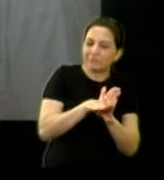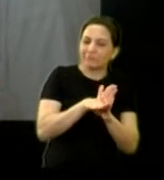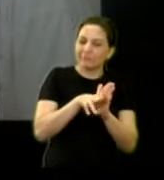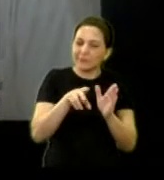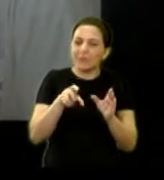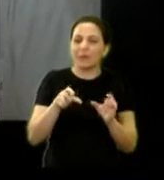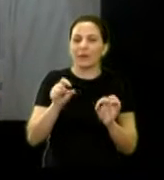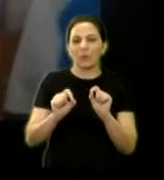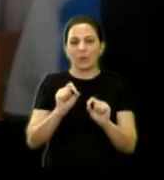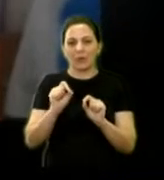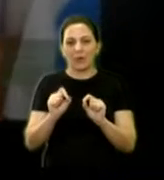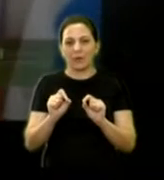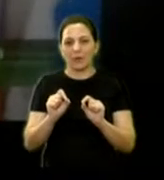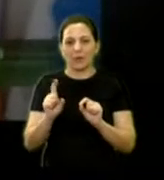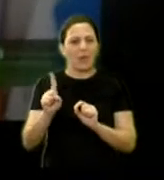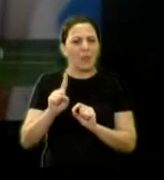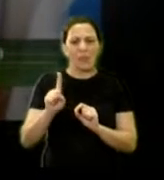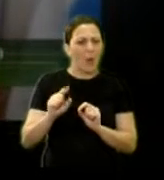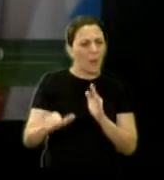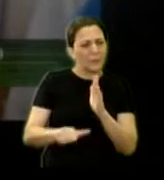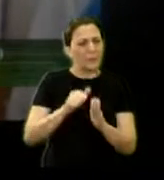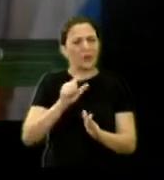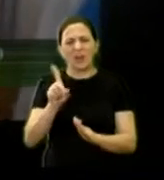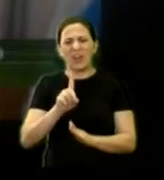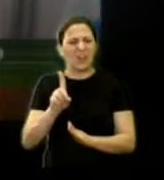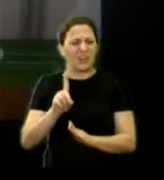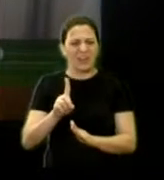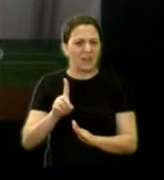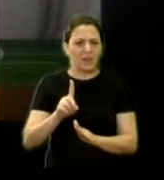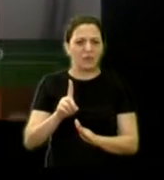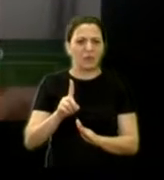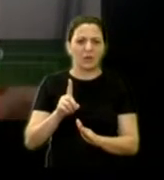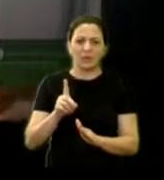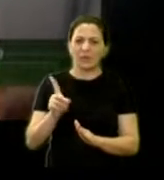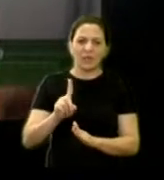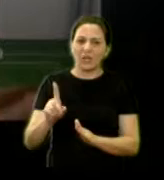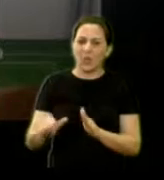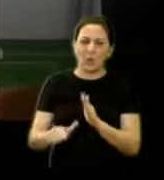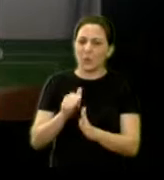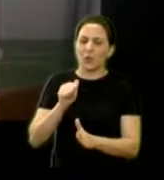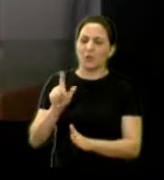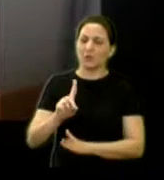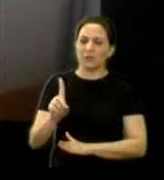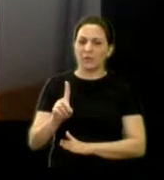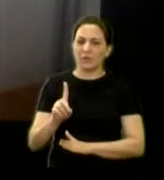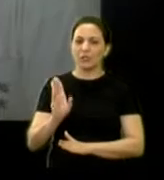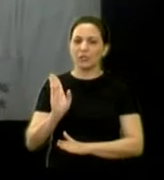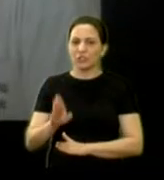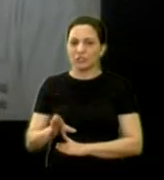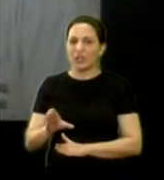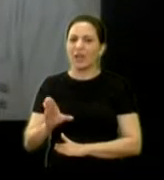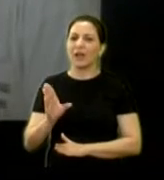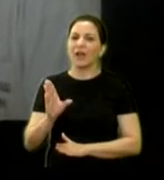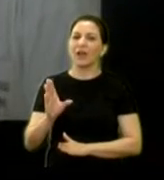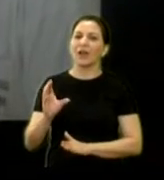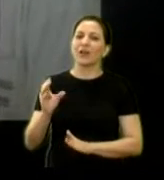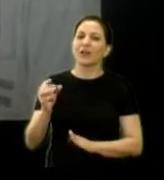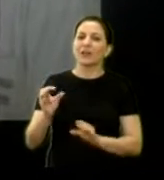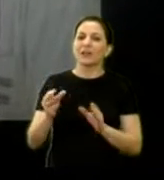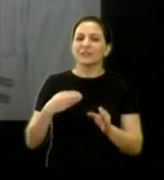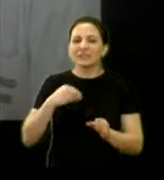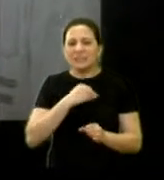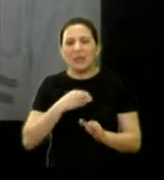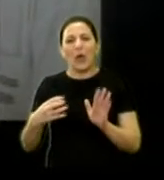Então não é o primeiro ano que a senhora vem aqui, não? Todo ano a senhora... não. Não é mesmo? Isso. Eu já fiz até da AIDS, sem necessidade.